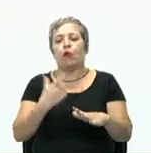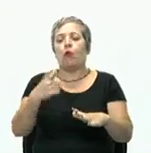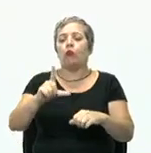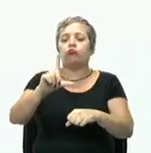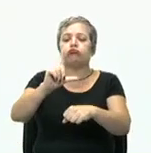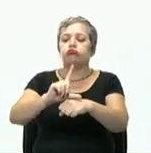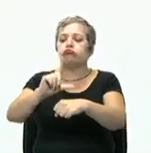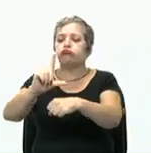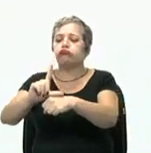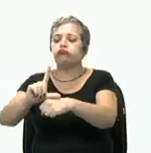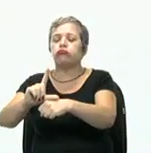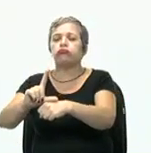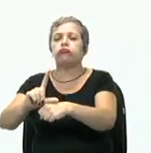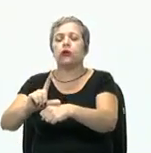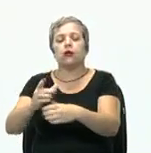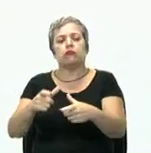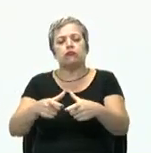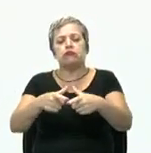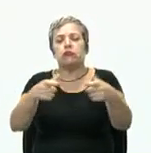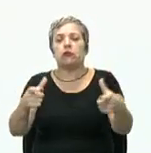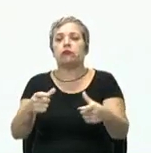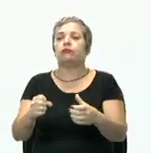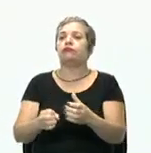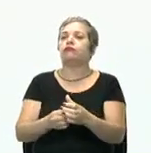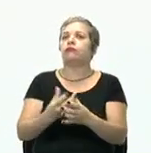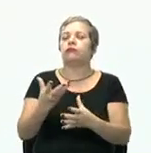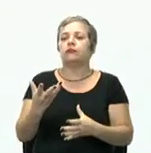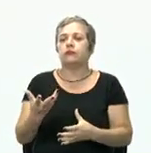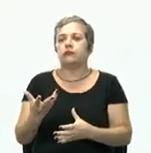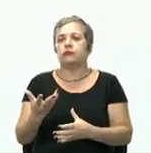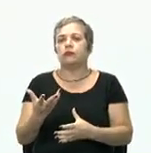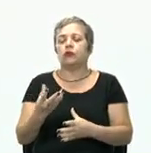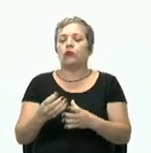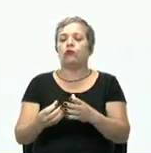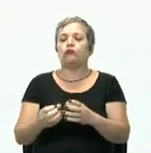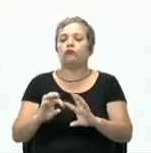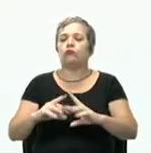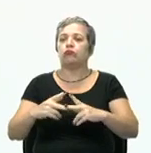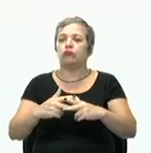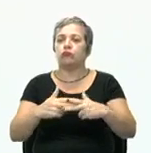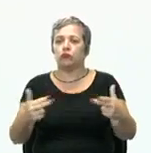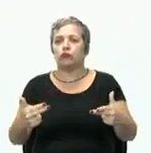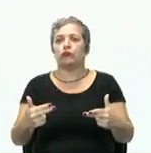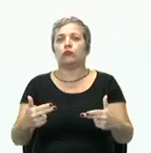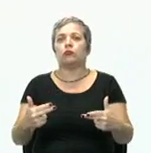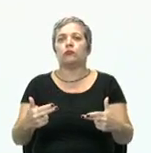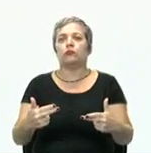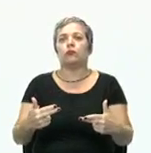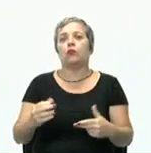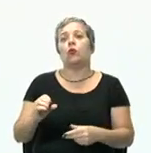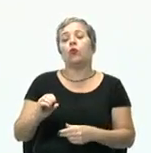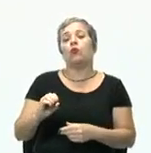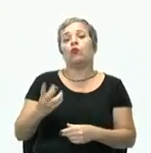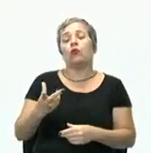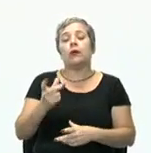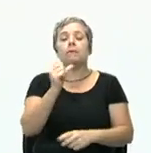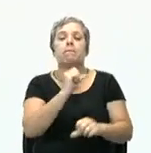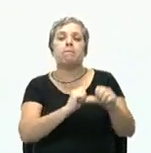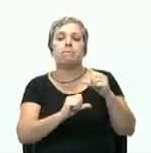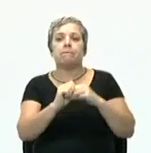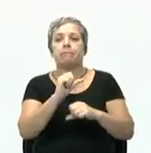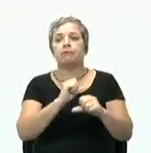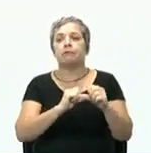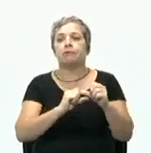eu quero aumentar o quê? Quero aumentar a quantidade aí de produtos, o meu mix de produtos. Ou eu quero mudar